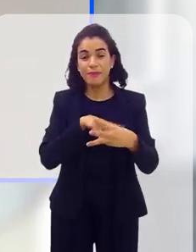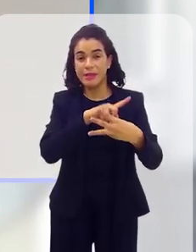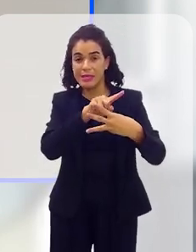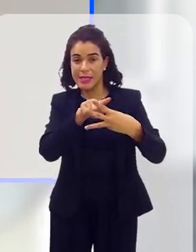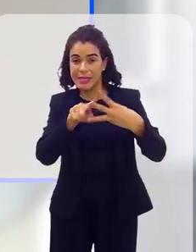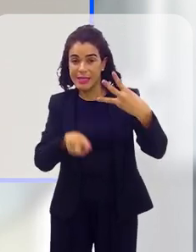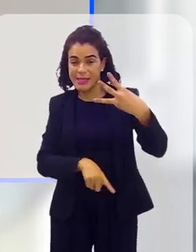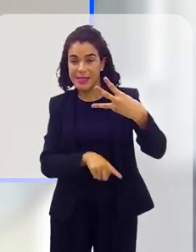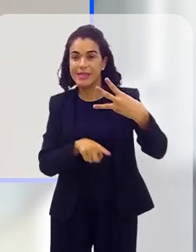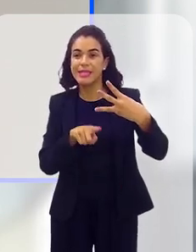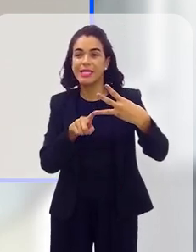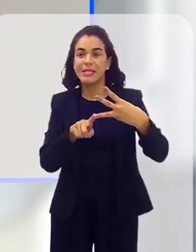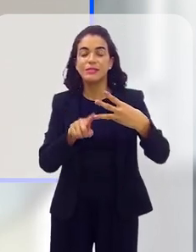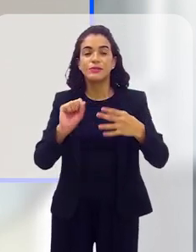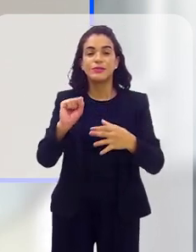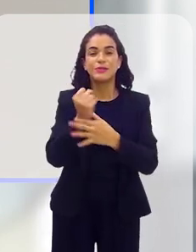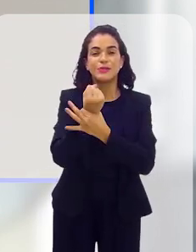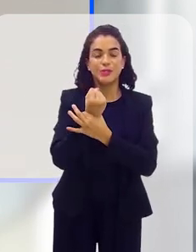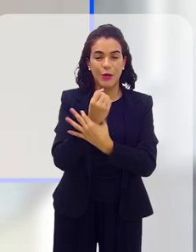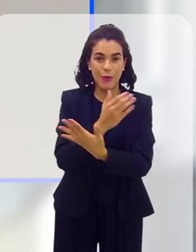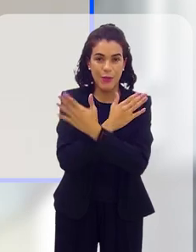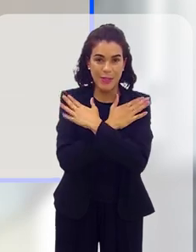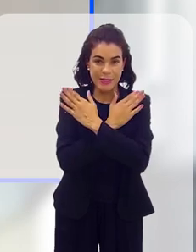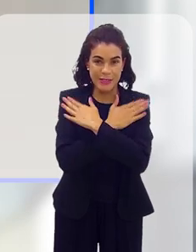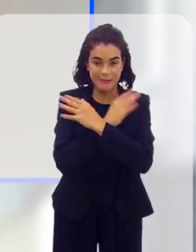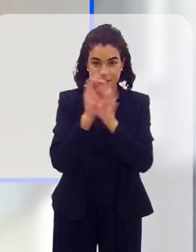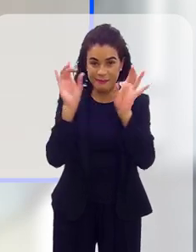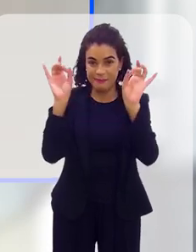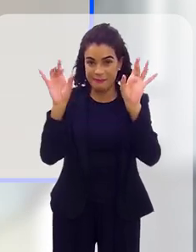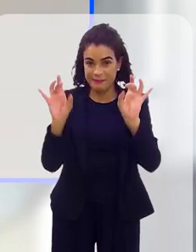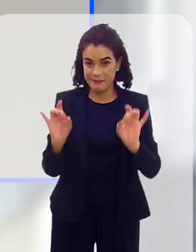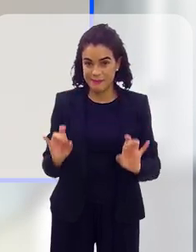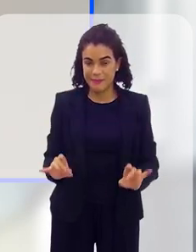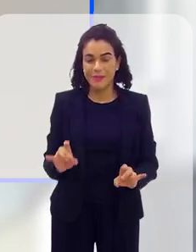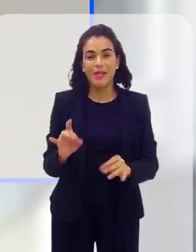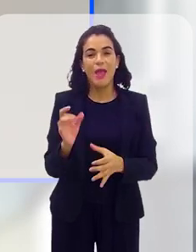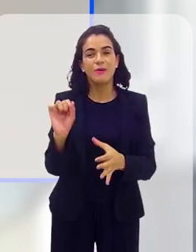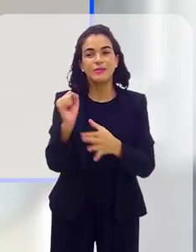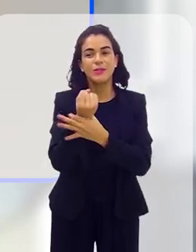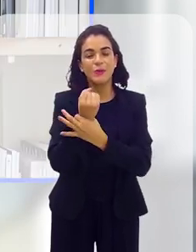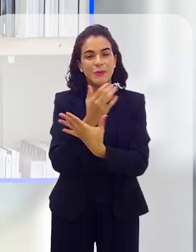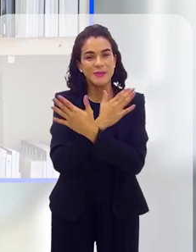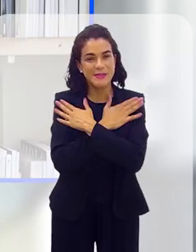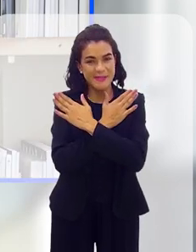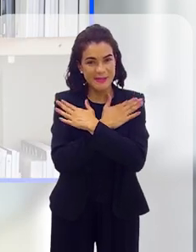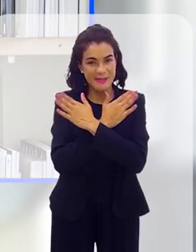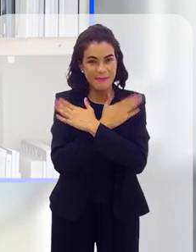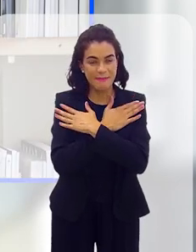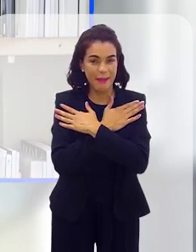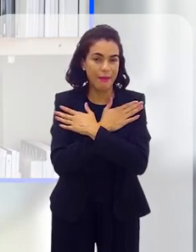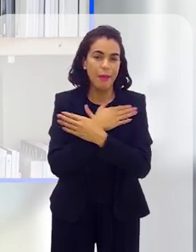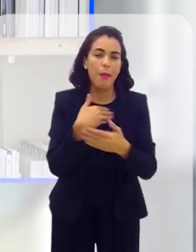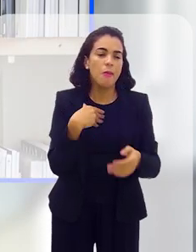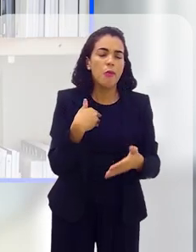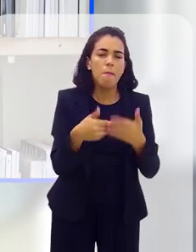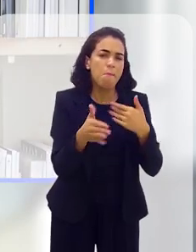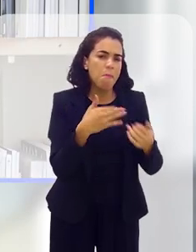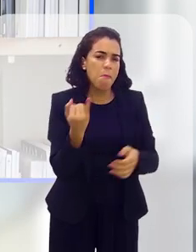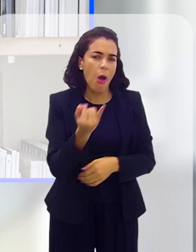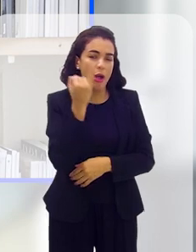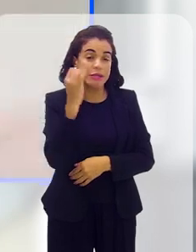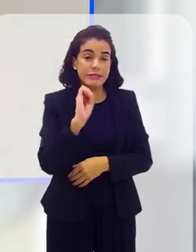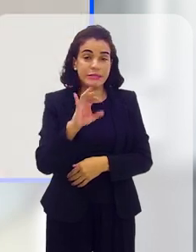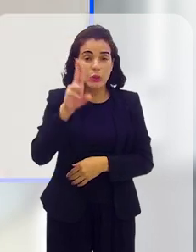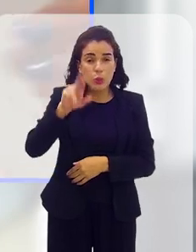jus a três parcelas do seguro-desemprego especial, que é aquele seguro-desemprego que não importa que você nunca tenha